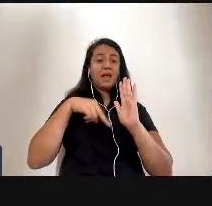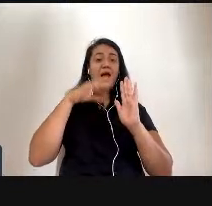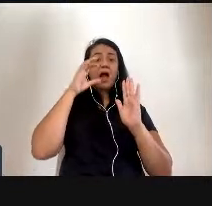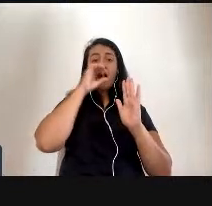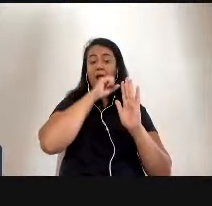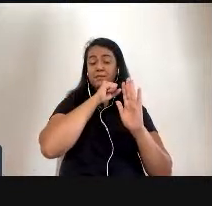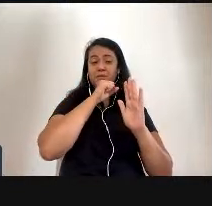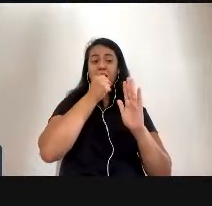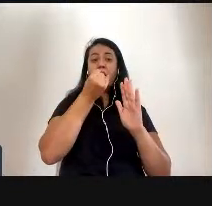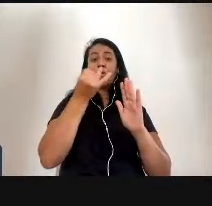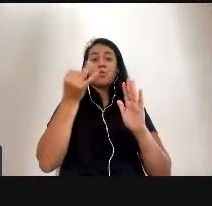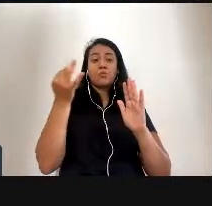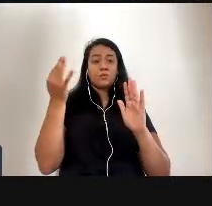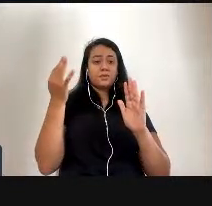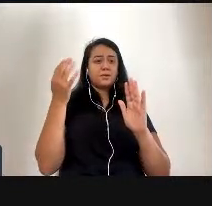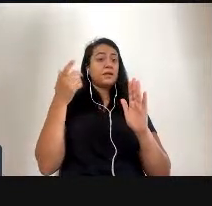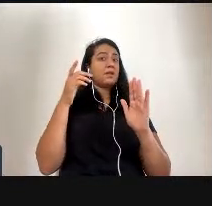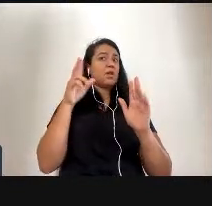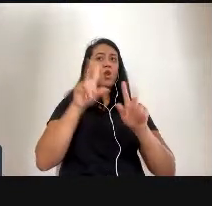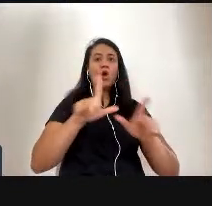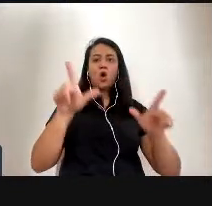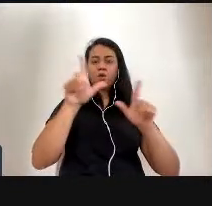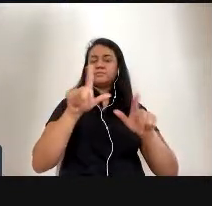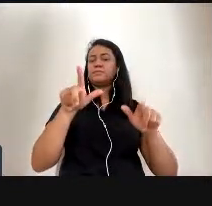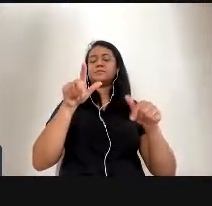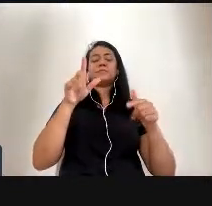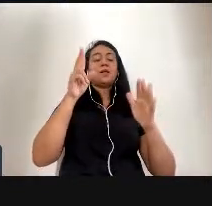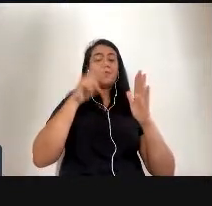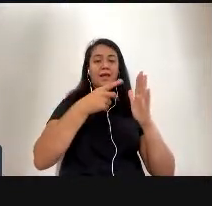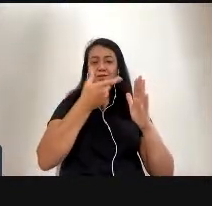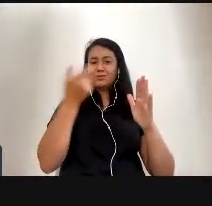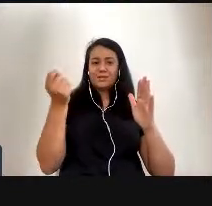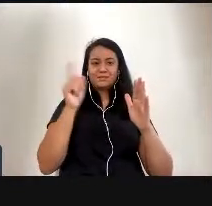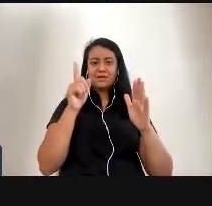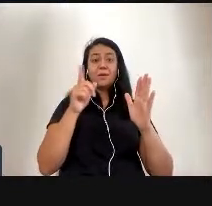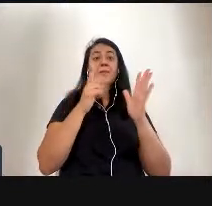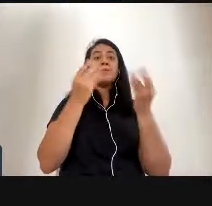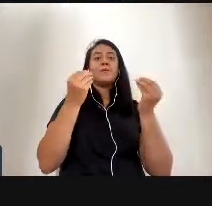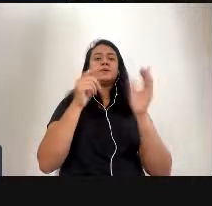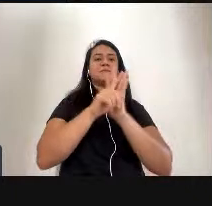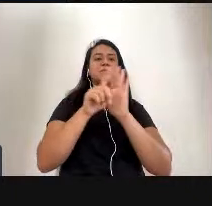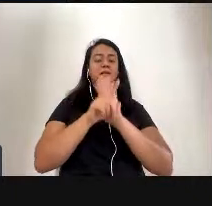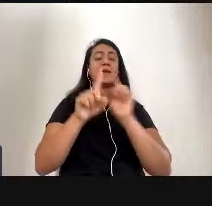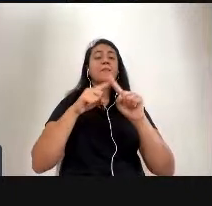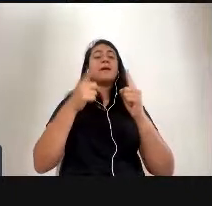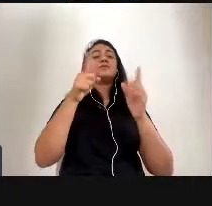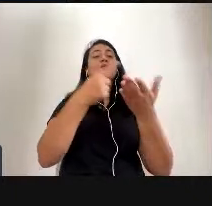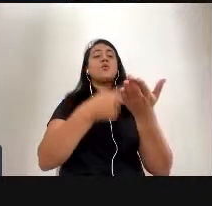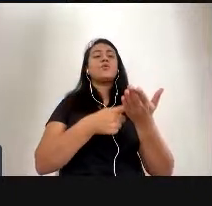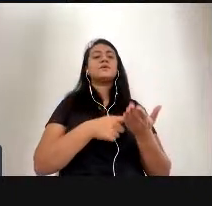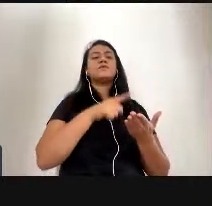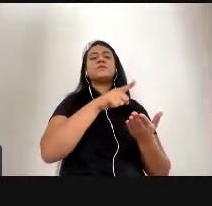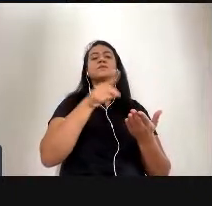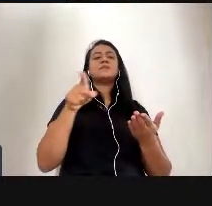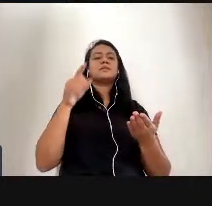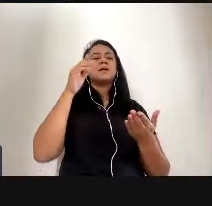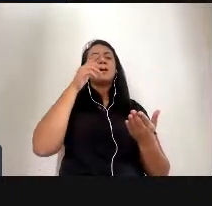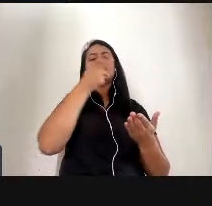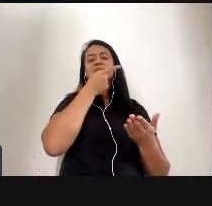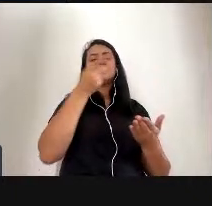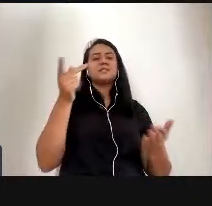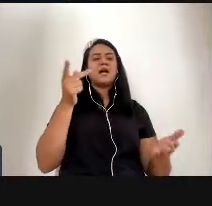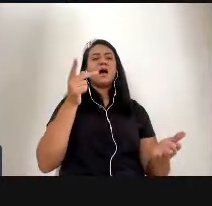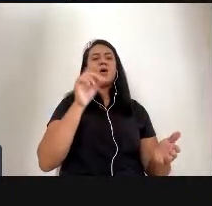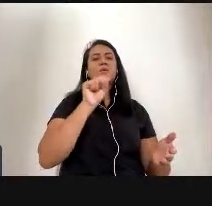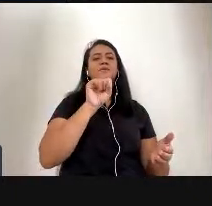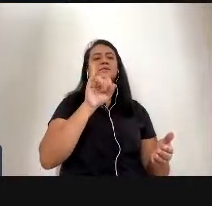Claro que eu não vou ler as 200, porque são muitas perguntas, mas eu convido vocês a visitar o site. Eu não sei como a gente pode compartilhar o site também,